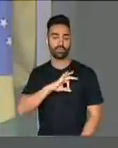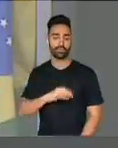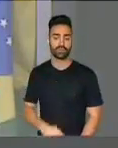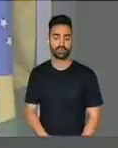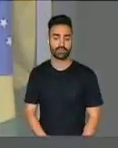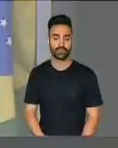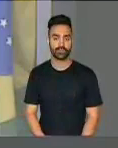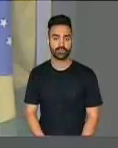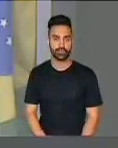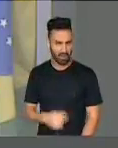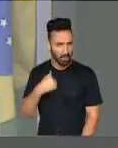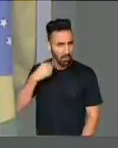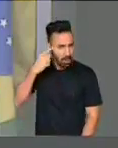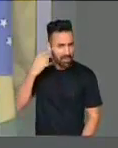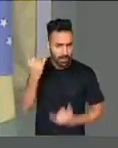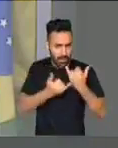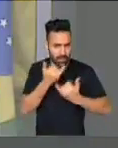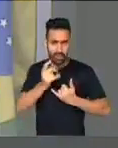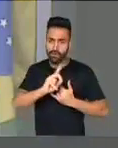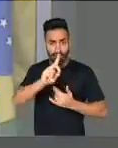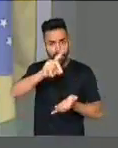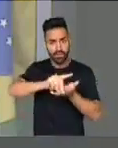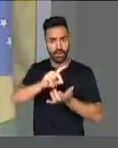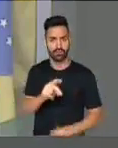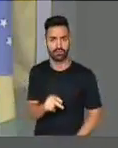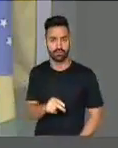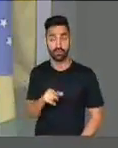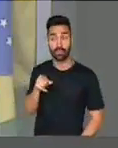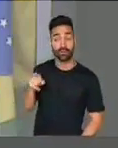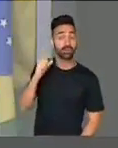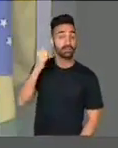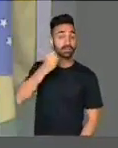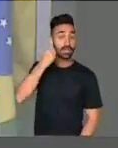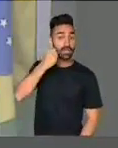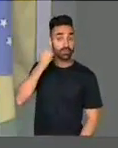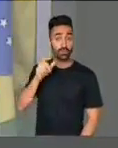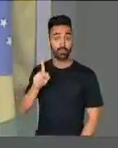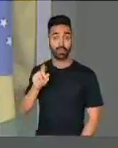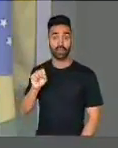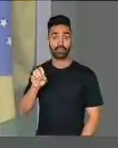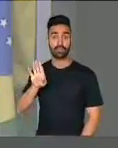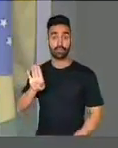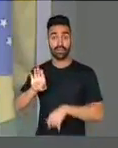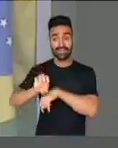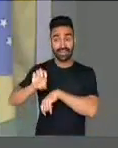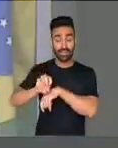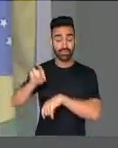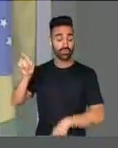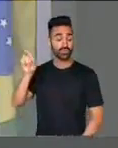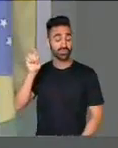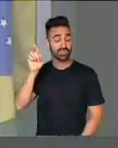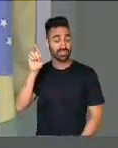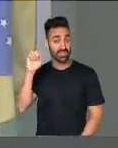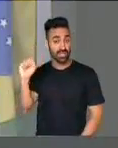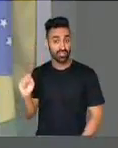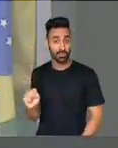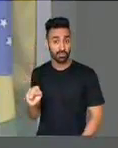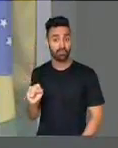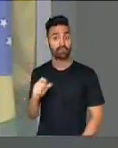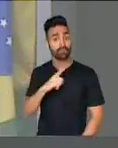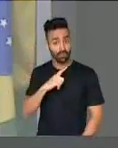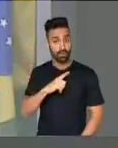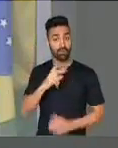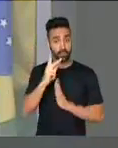Não estou brincando, não, é verdade. Um senador do PSB de Sergipe está lá na